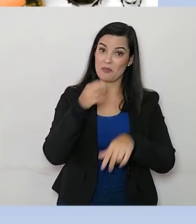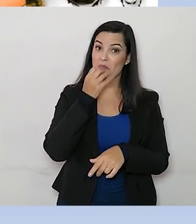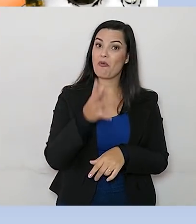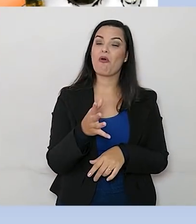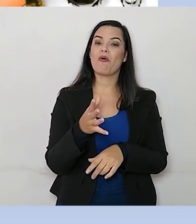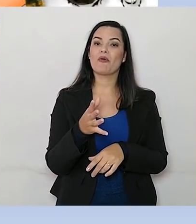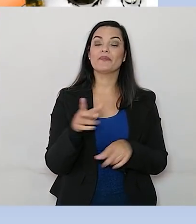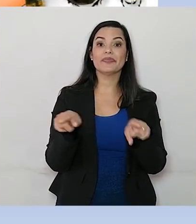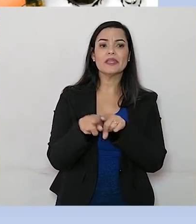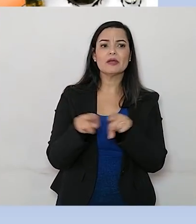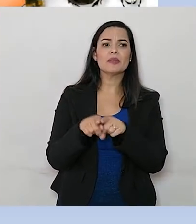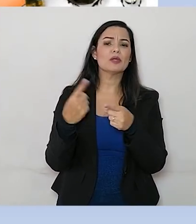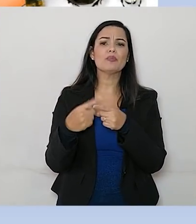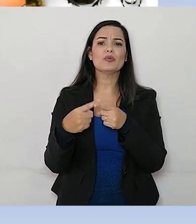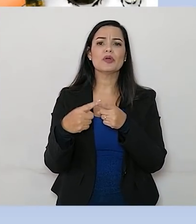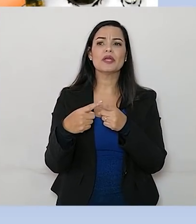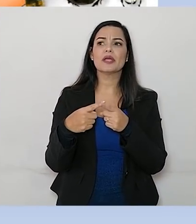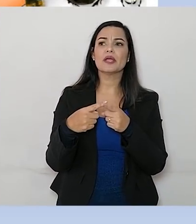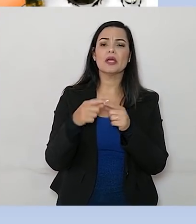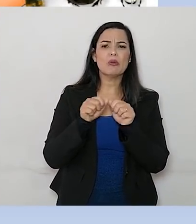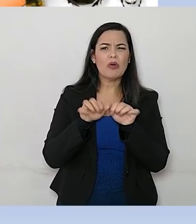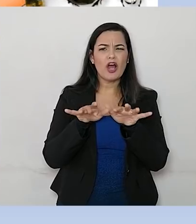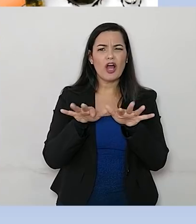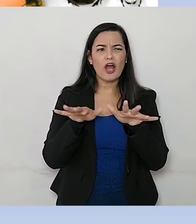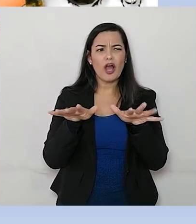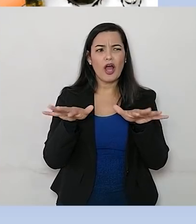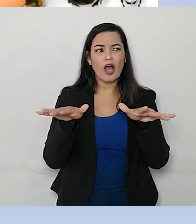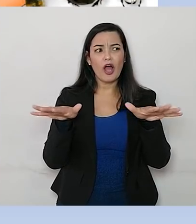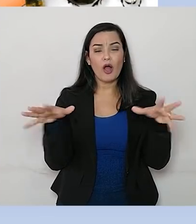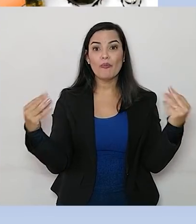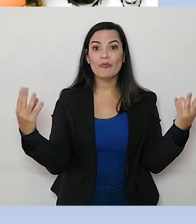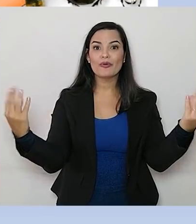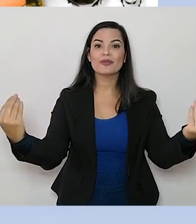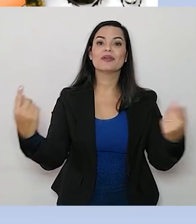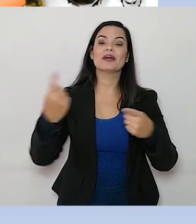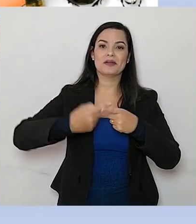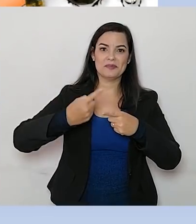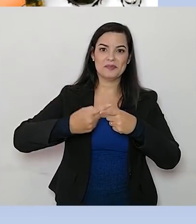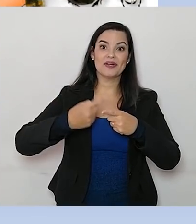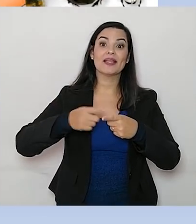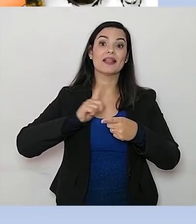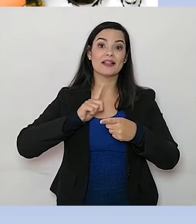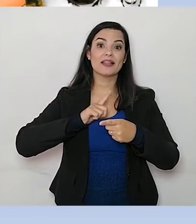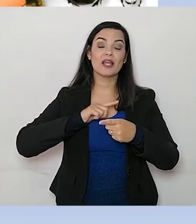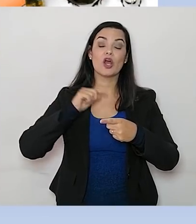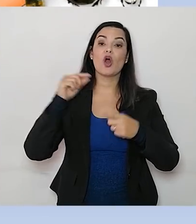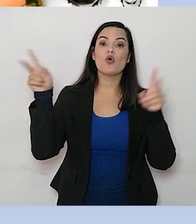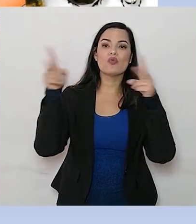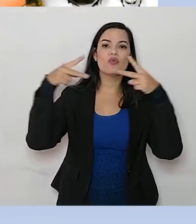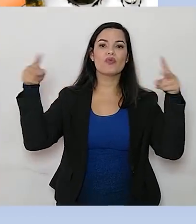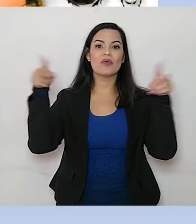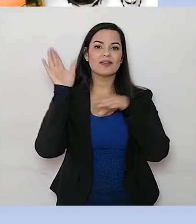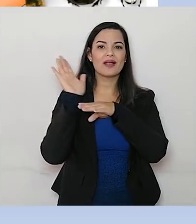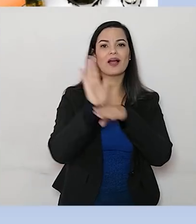A questão da dispersão. Por que eles estão espalhados por todo o território? Porque eles contam com o auxílio do vento para conseguir se